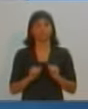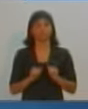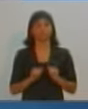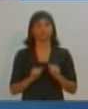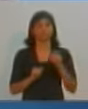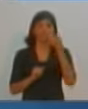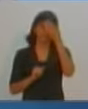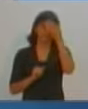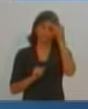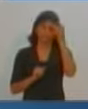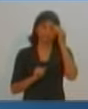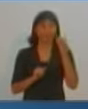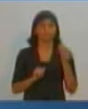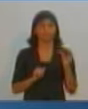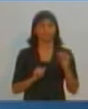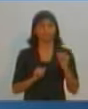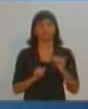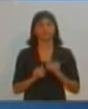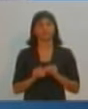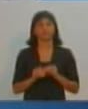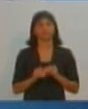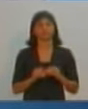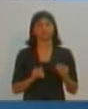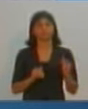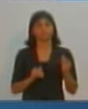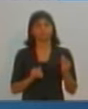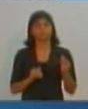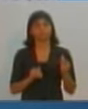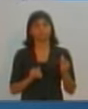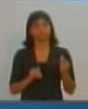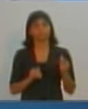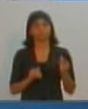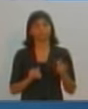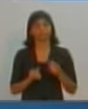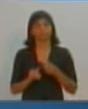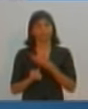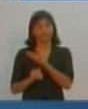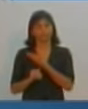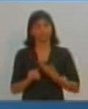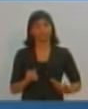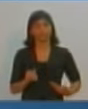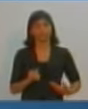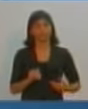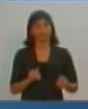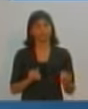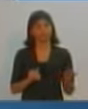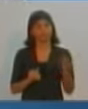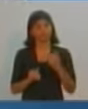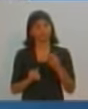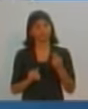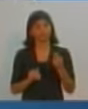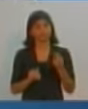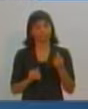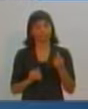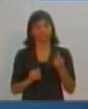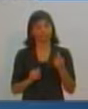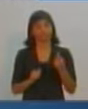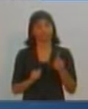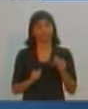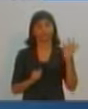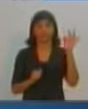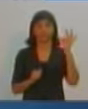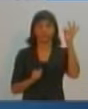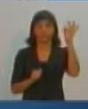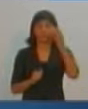Casa. A Santa Casa recebe dinheiro do governo do Estado. A Santa Casa recebe dinheiro do governo